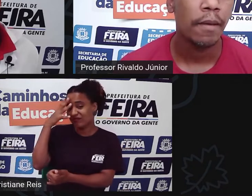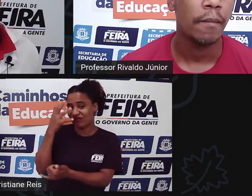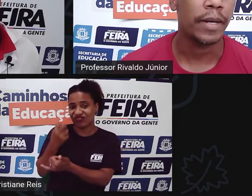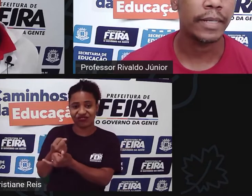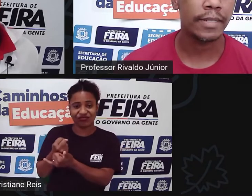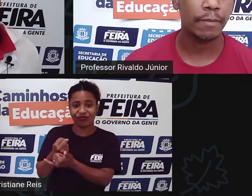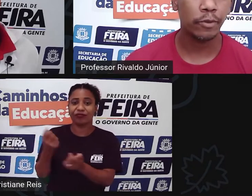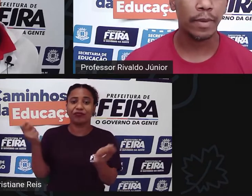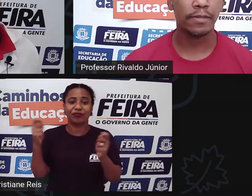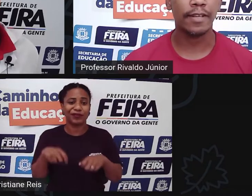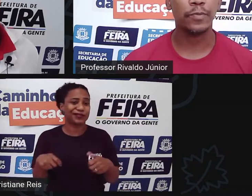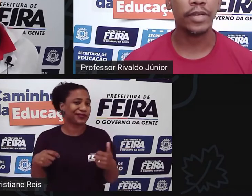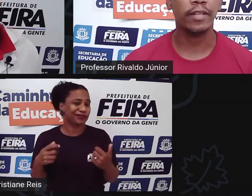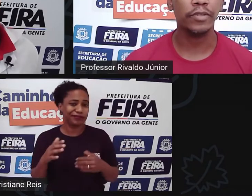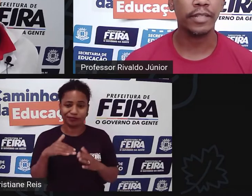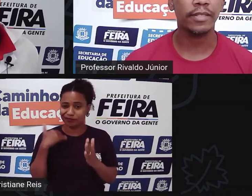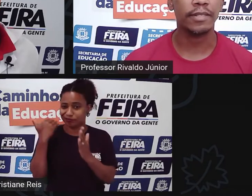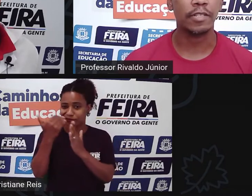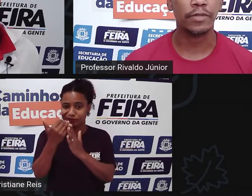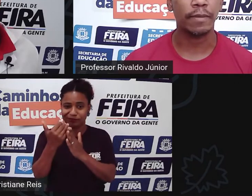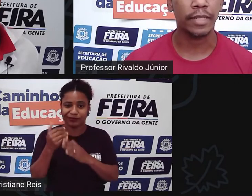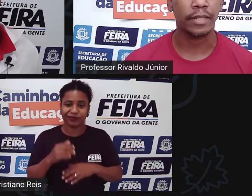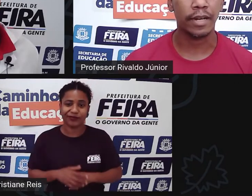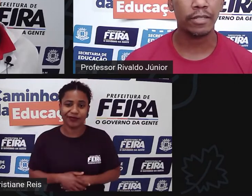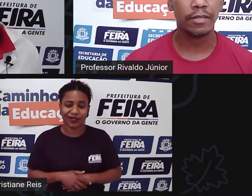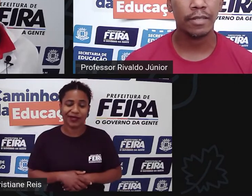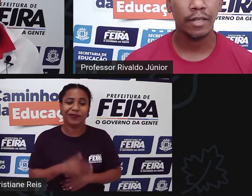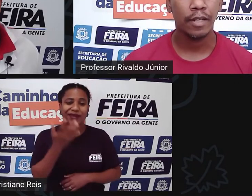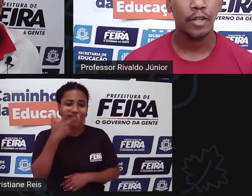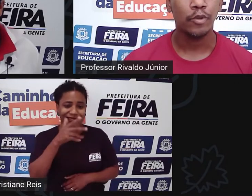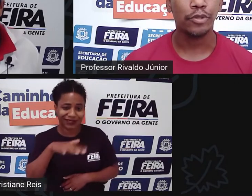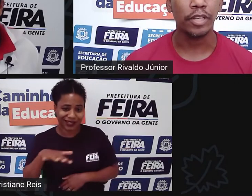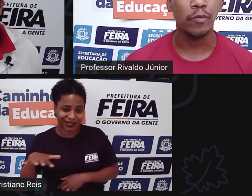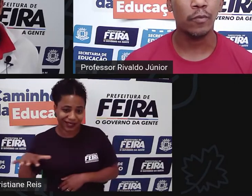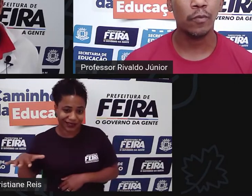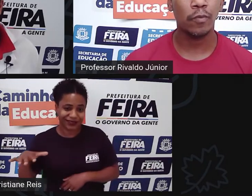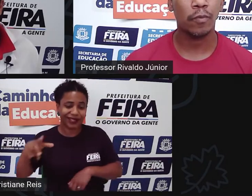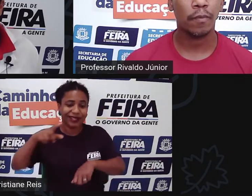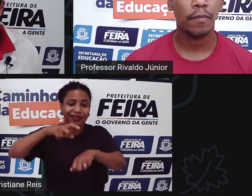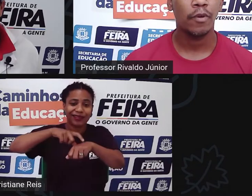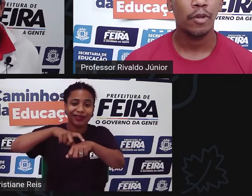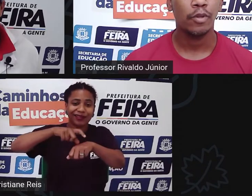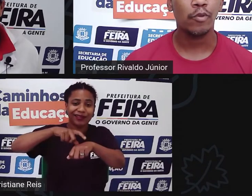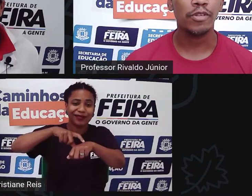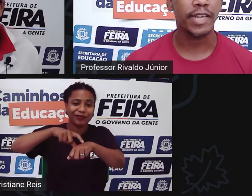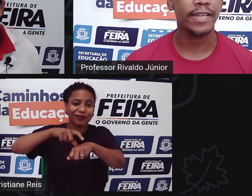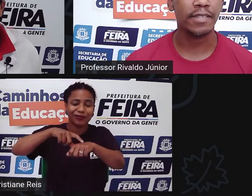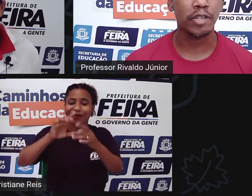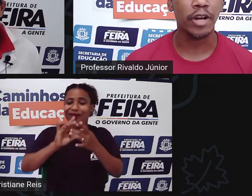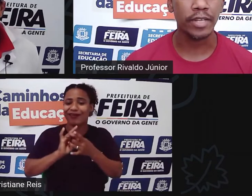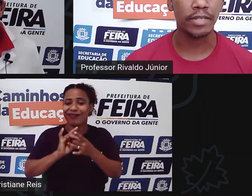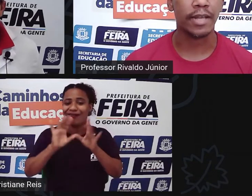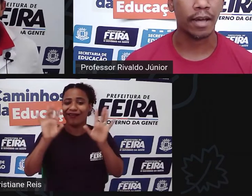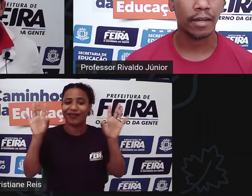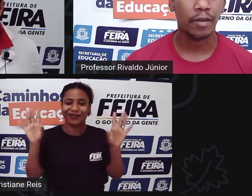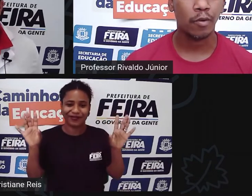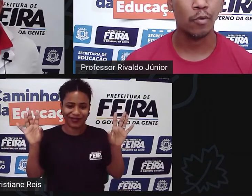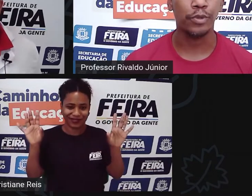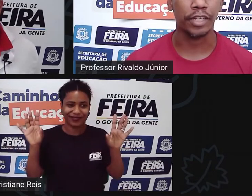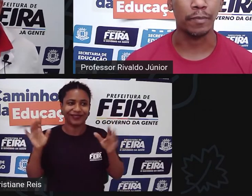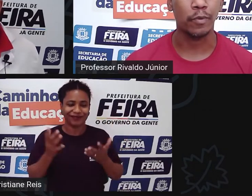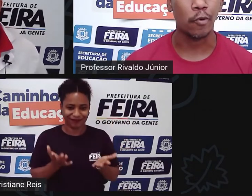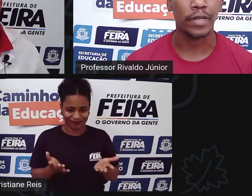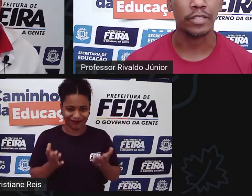para a criança é muito mais fácil porque ela não tem tantas responsabilidades não tem um não consegue ainda se organizar